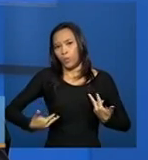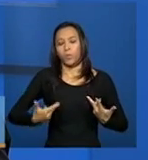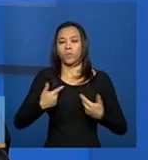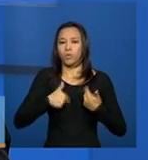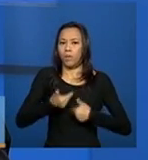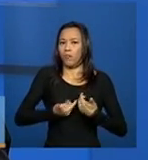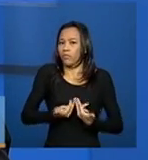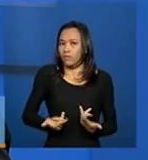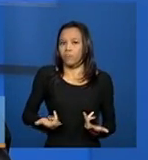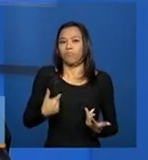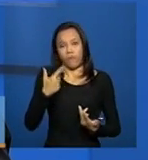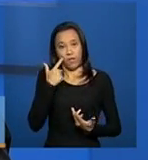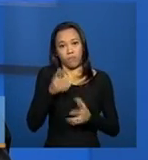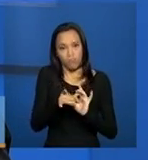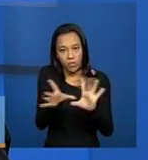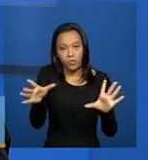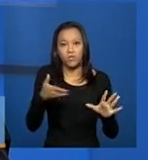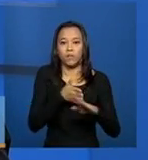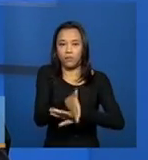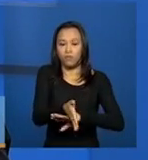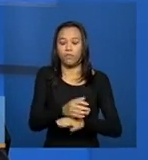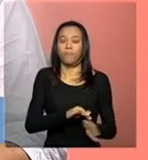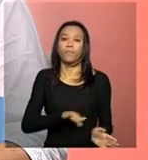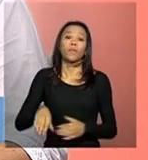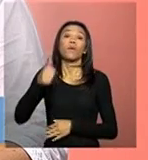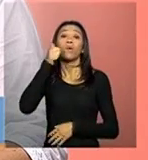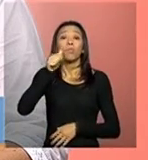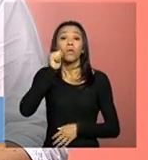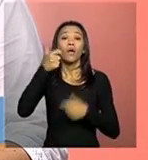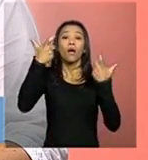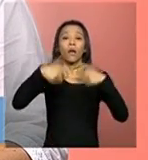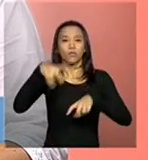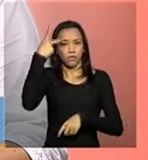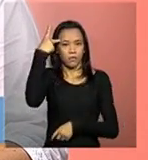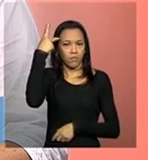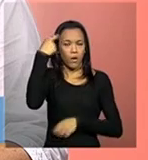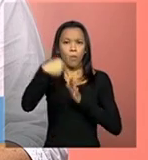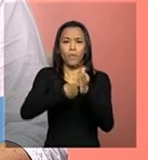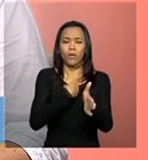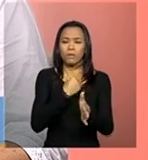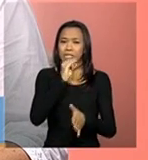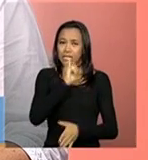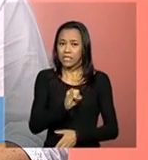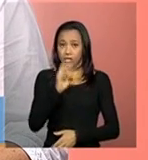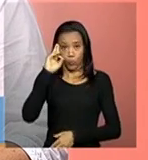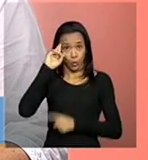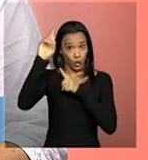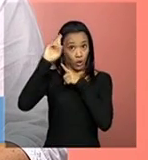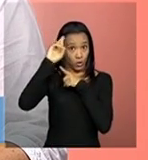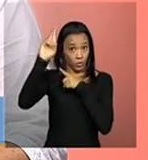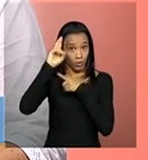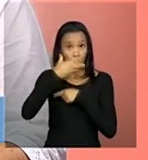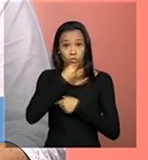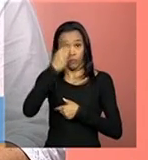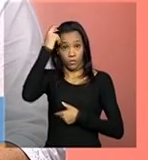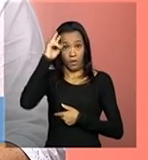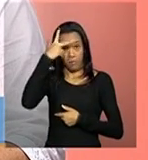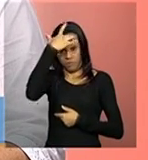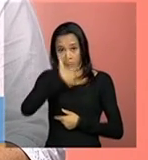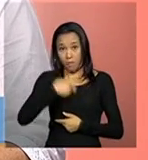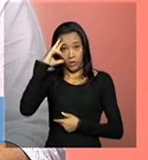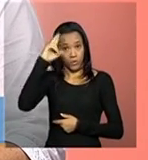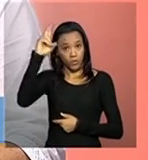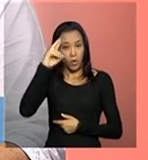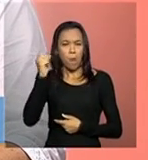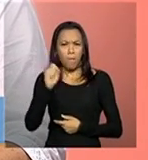para esse perfil. Maria Auxiliadora, de São Paulo, ela pergunta se o gestor pode atribuir perfil para os técnicos da